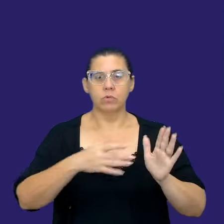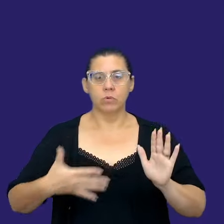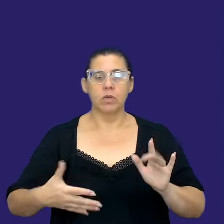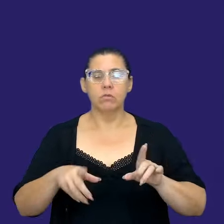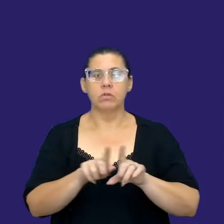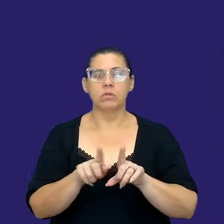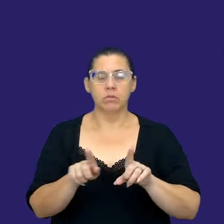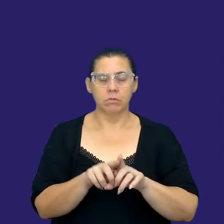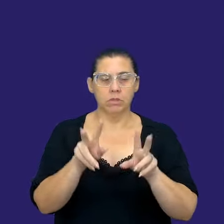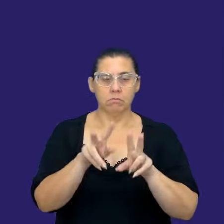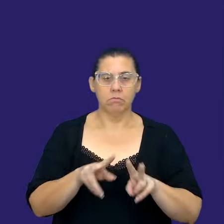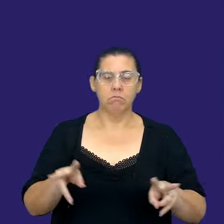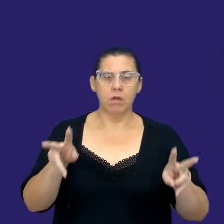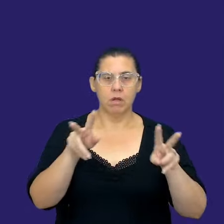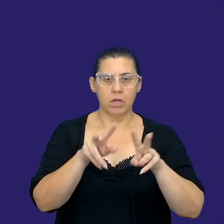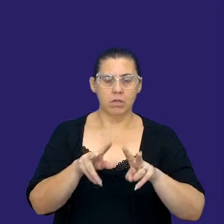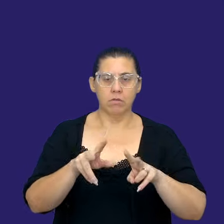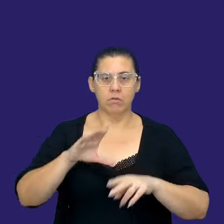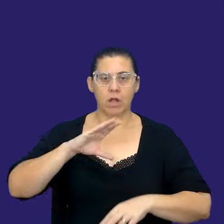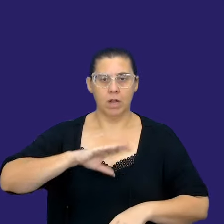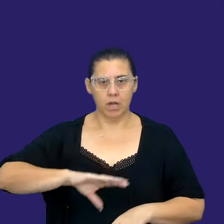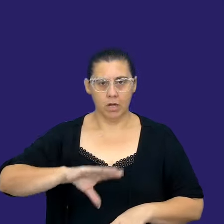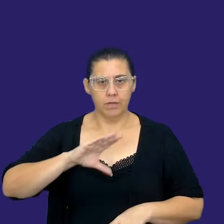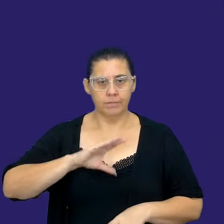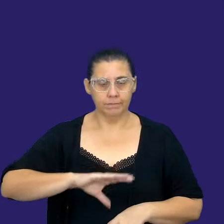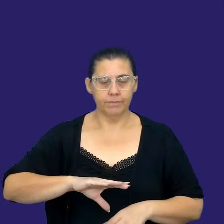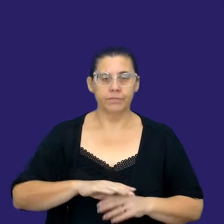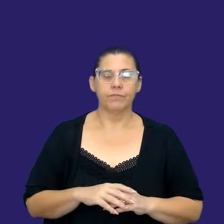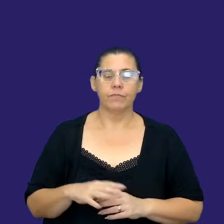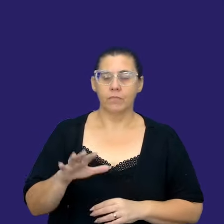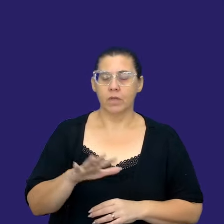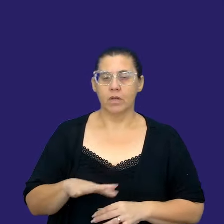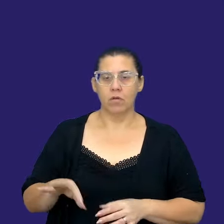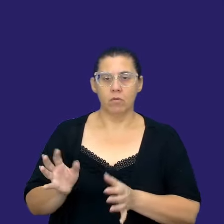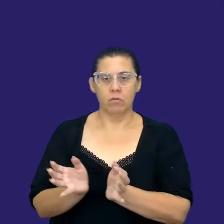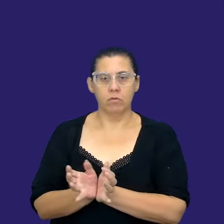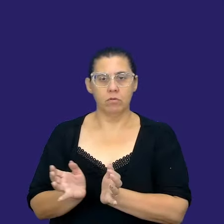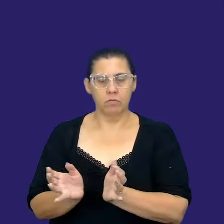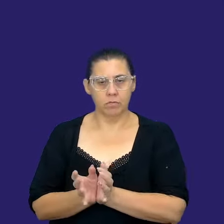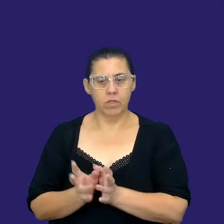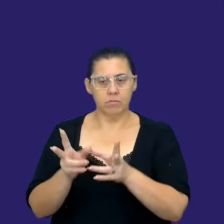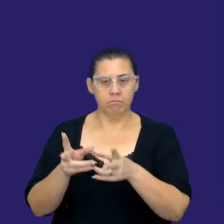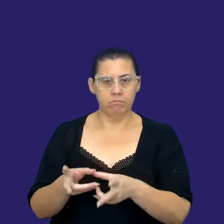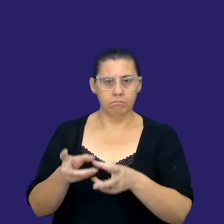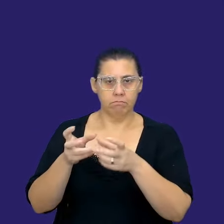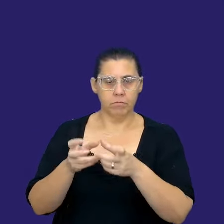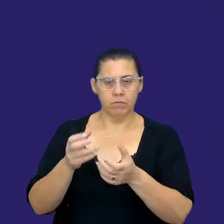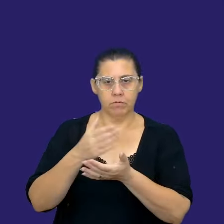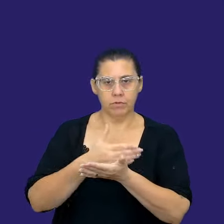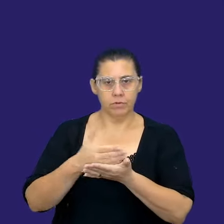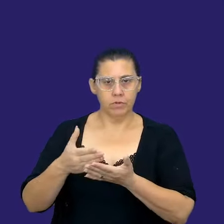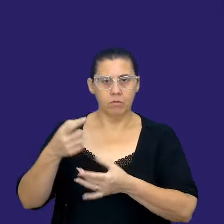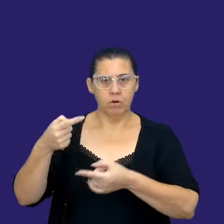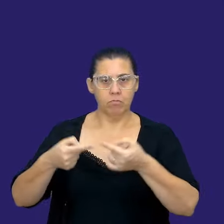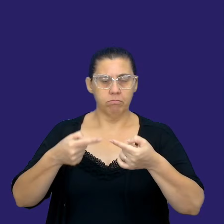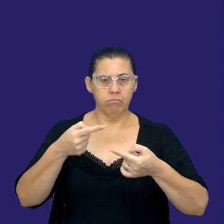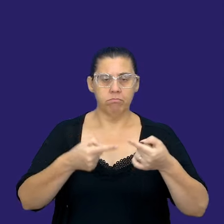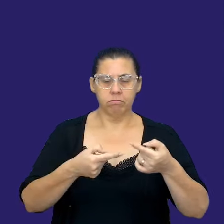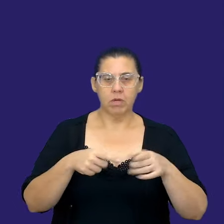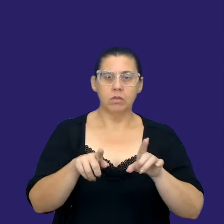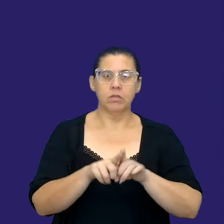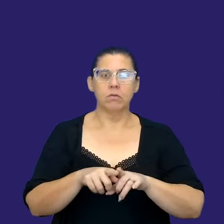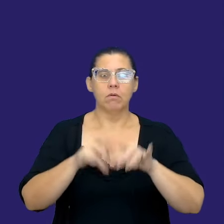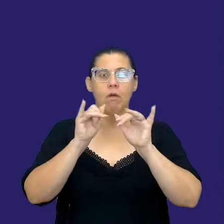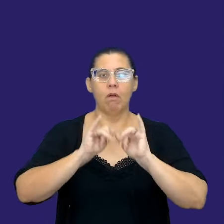sobre essa visão da língua portuguesa no eixo da visão enunciativa discursiva, tá?